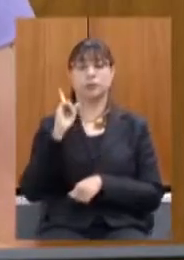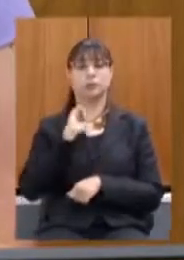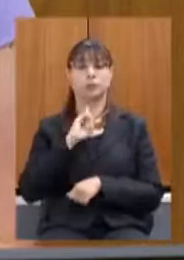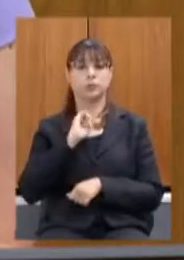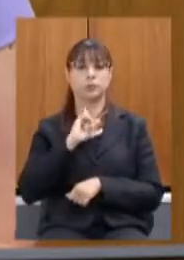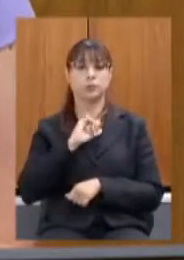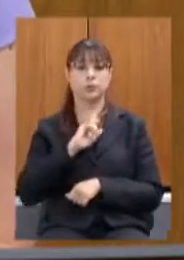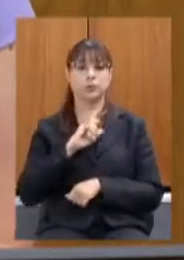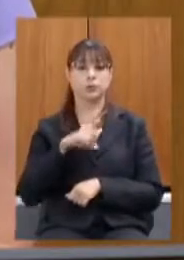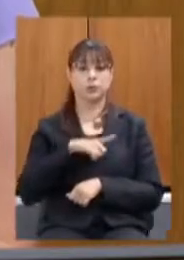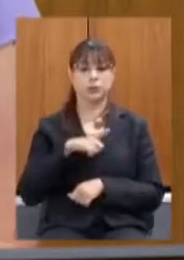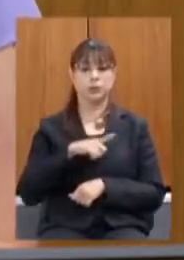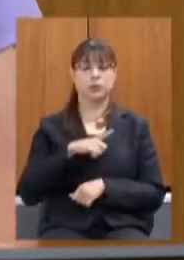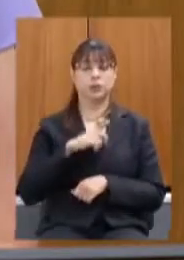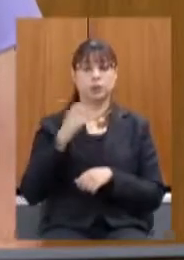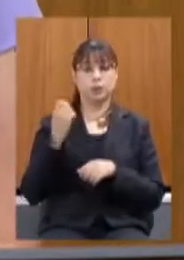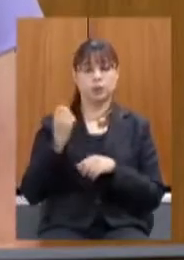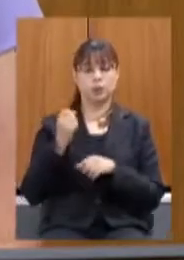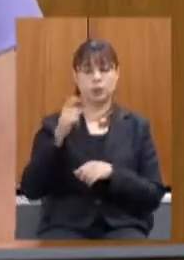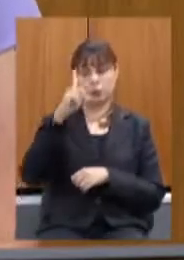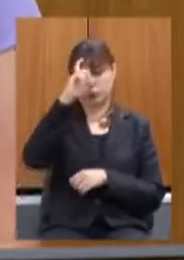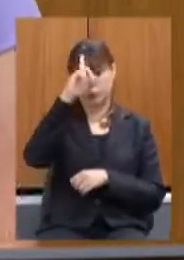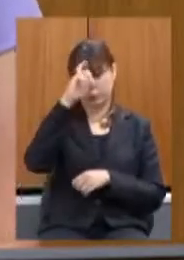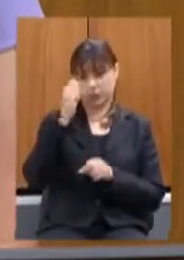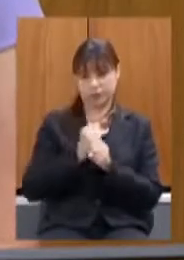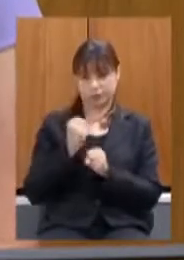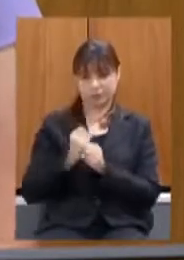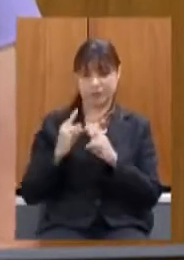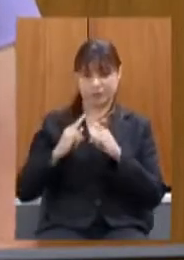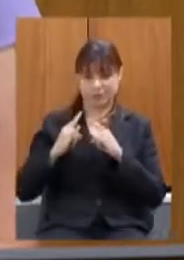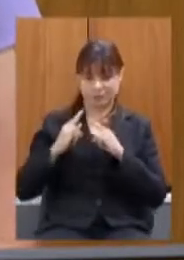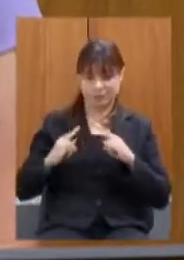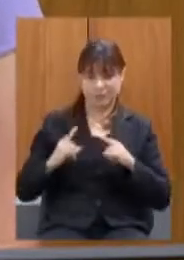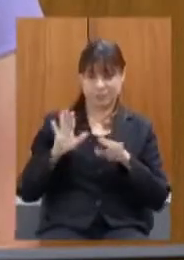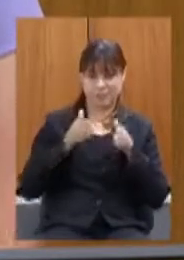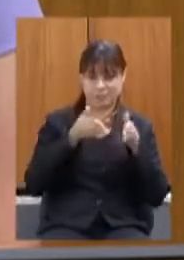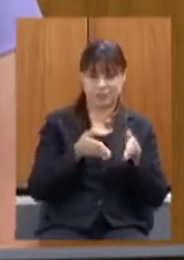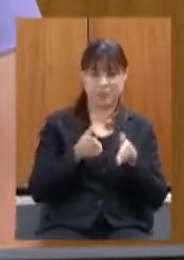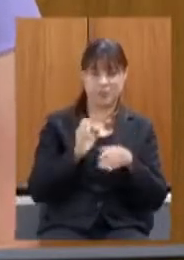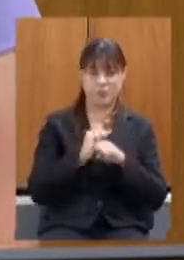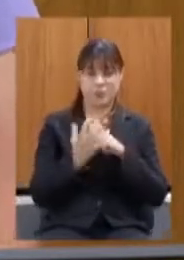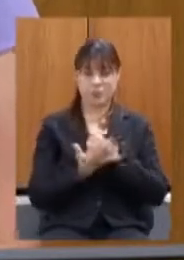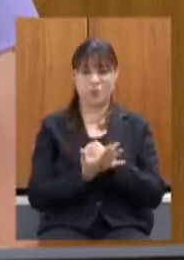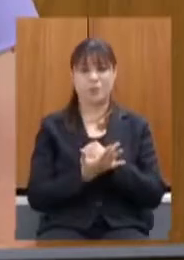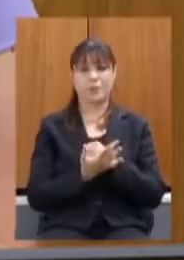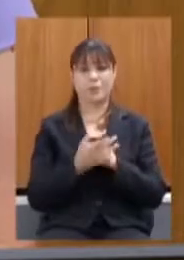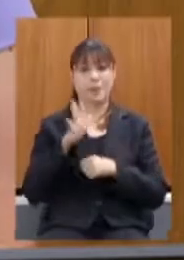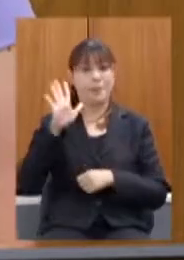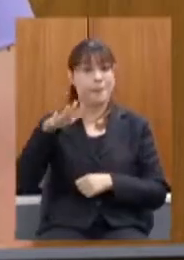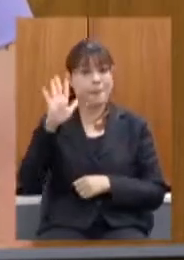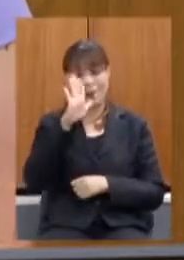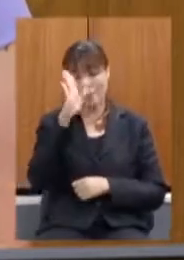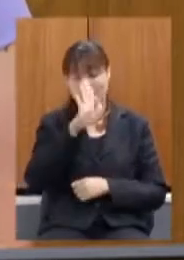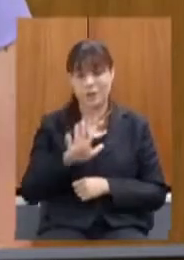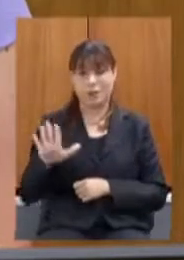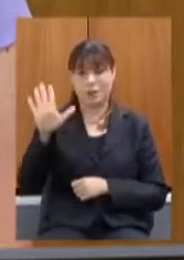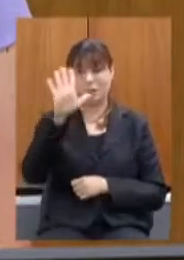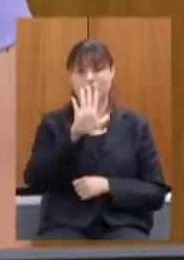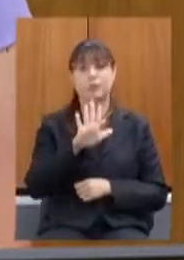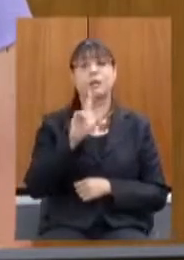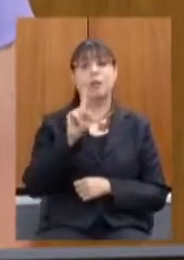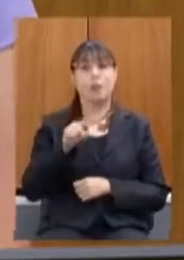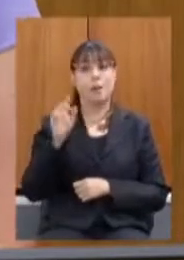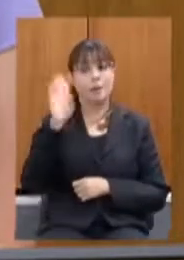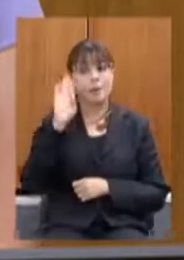o hospital de campanha mais barato do Brasil sendo que grande parte desses recursos foram recursos de doações da iniciativa